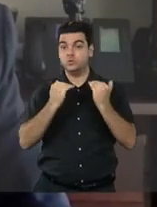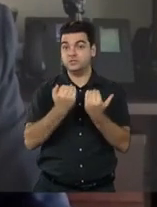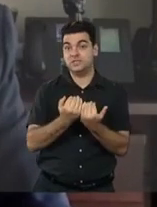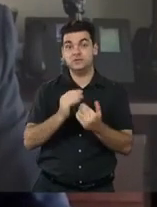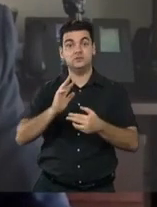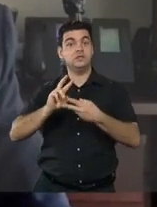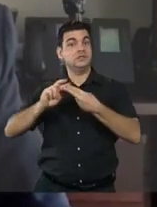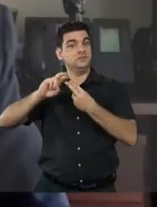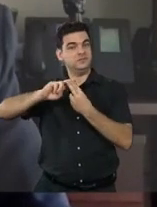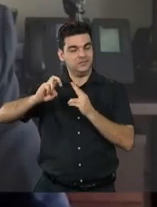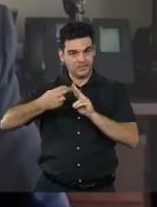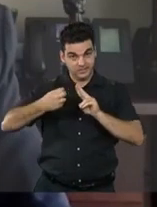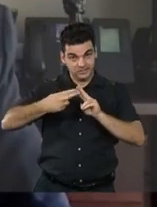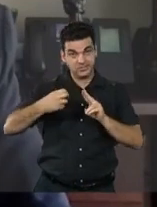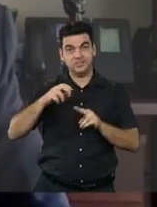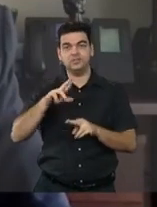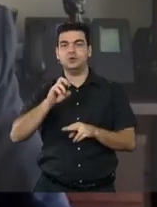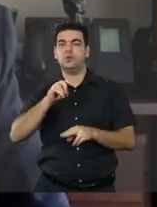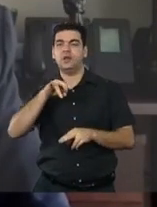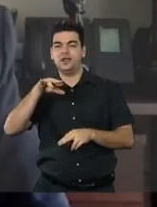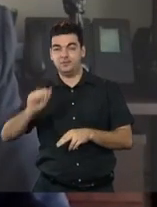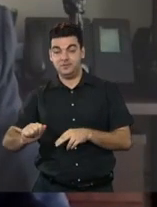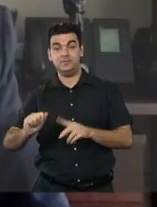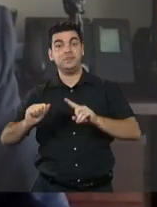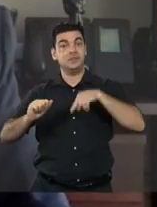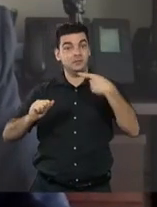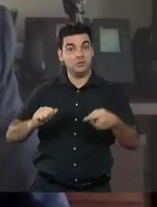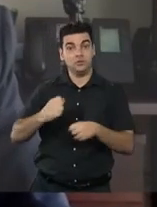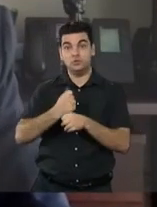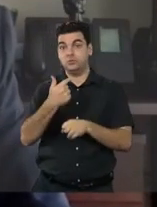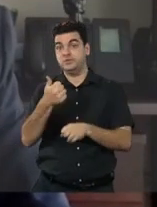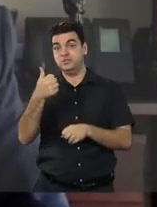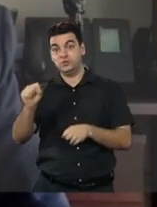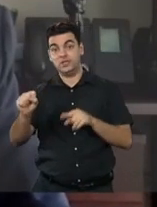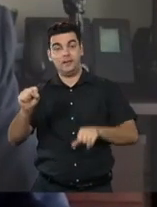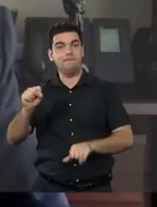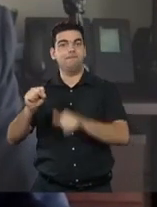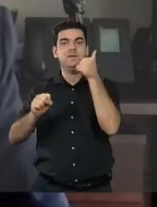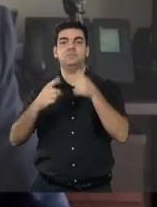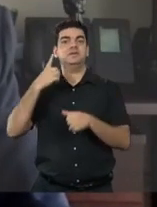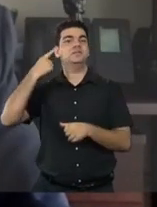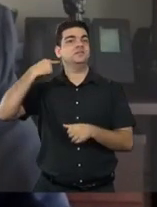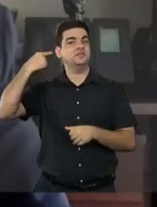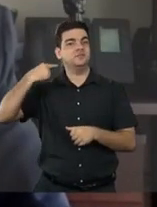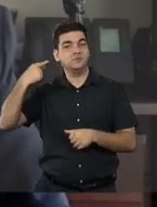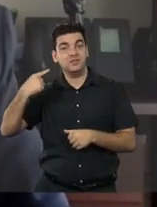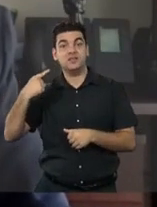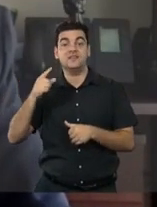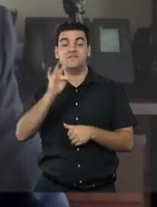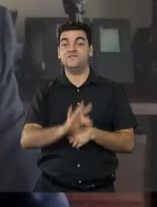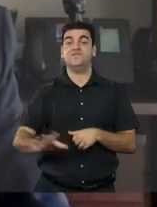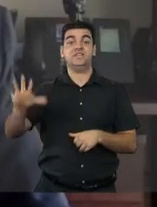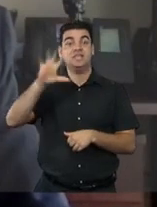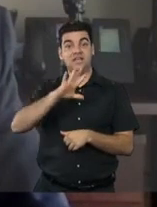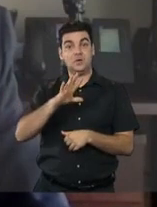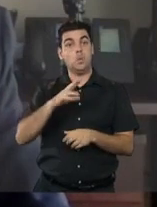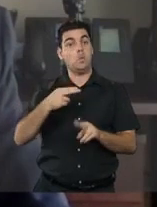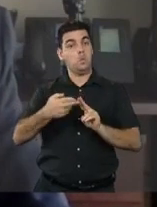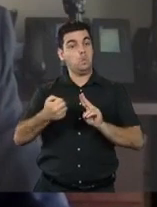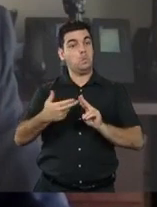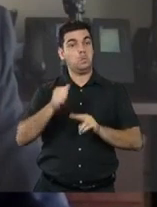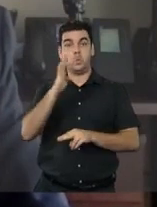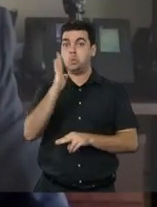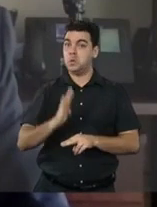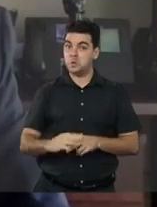Indígena de Roraima e, em 2018, foi eleita a primeira deputada federal indígena do